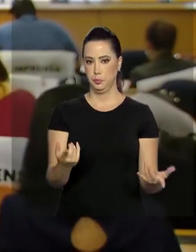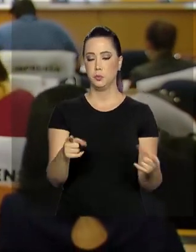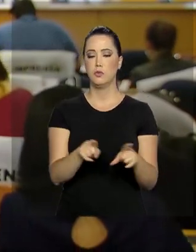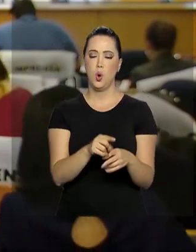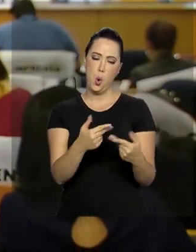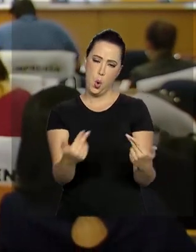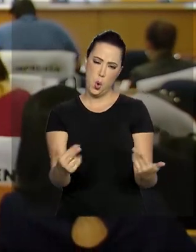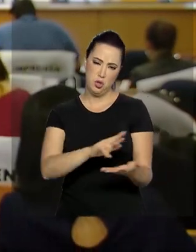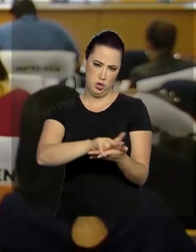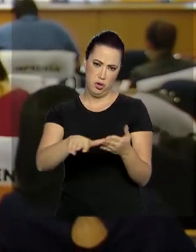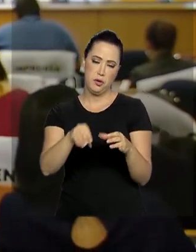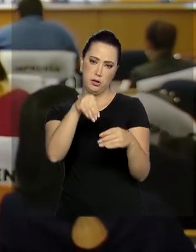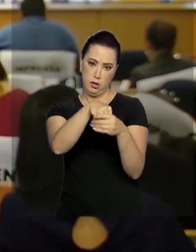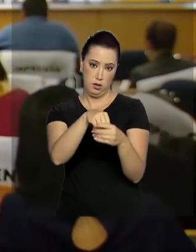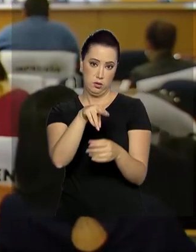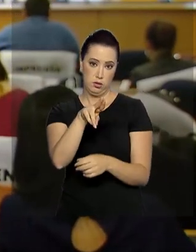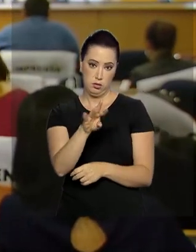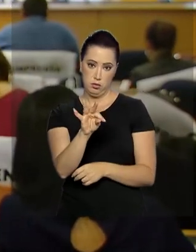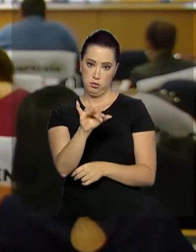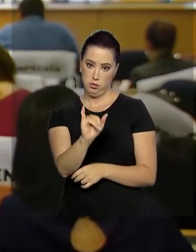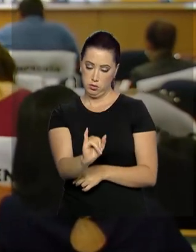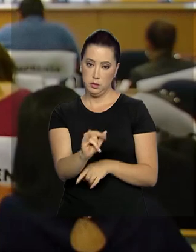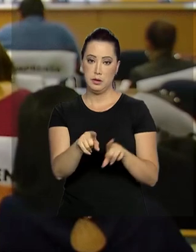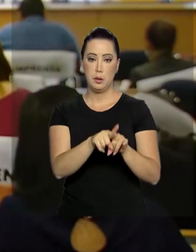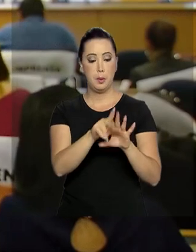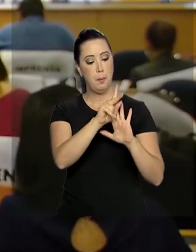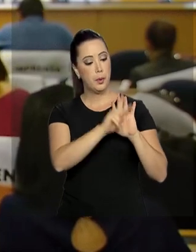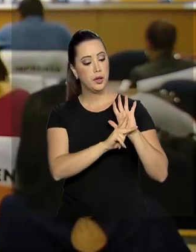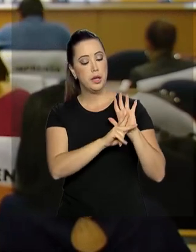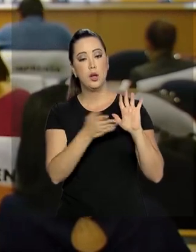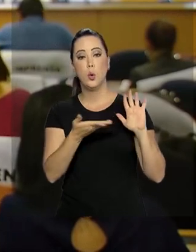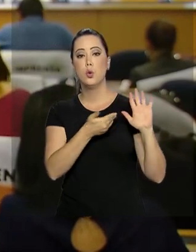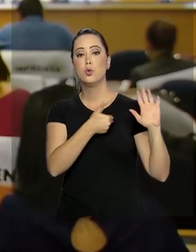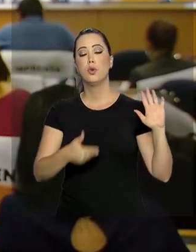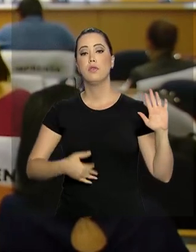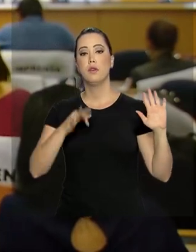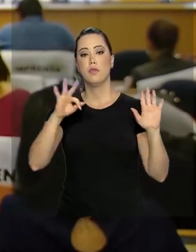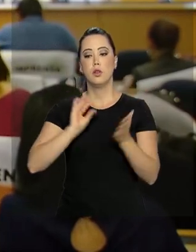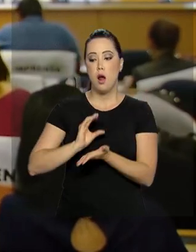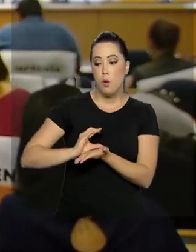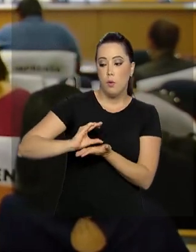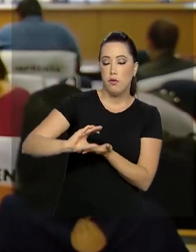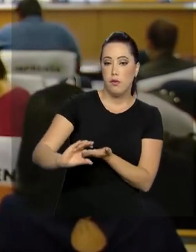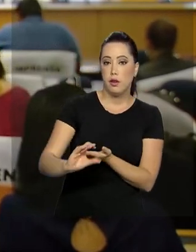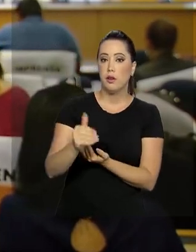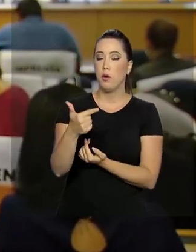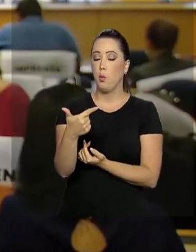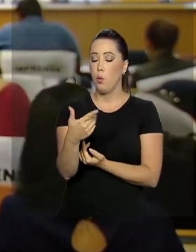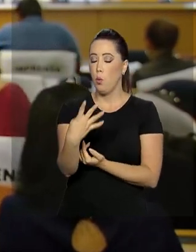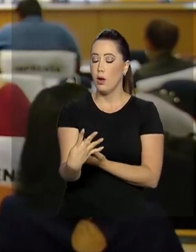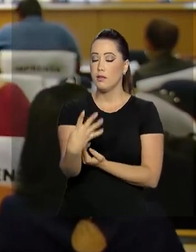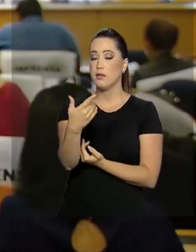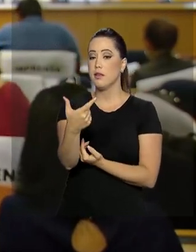da União, portaria que transfere 424 milhões de reais do Ministério da Saúde para estados e municípios. O recurso